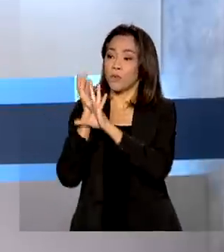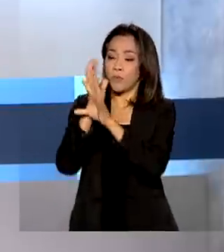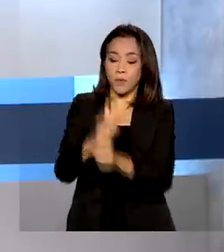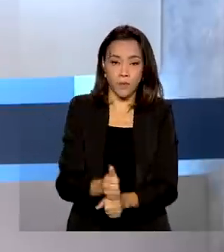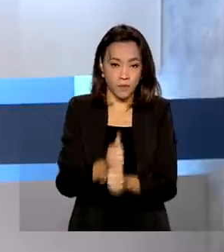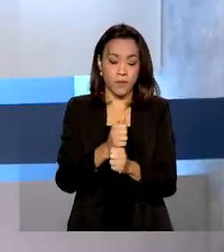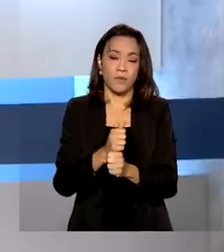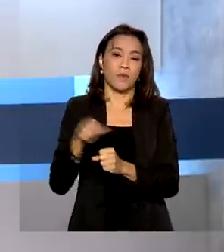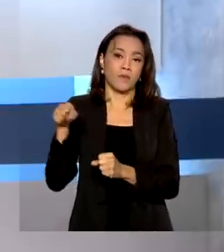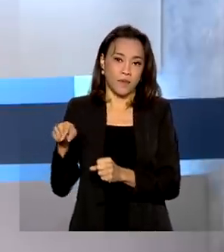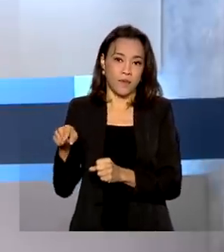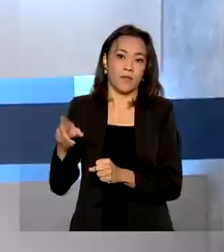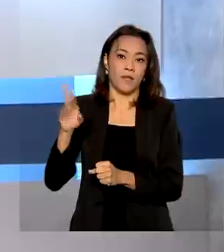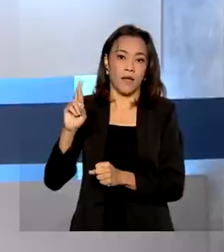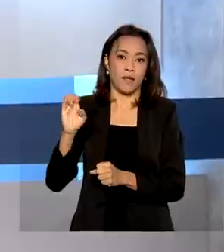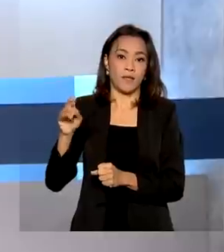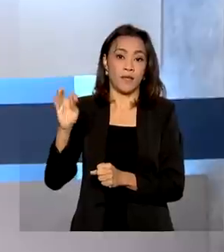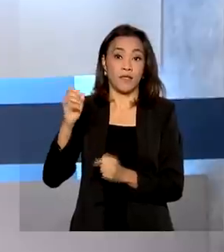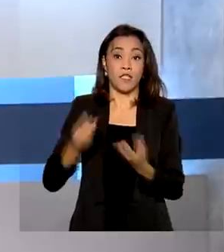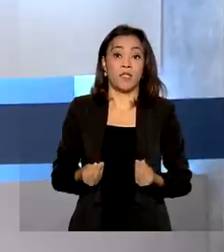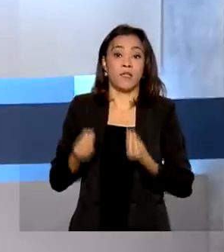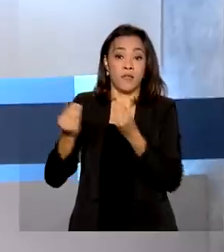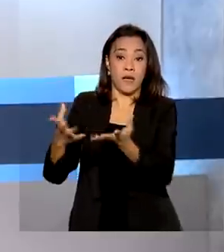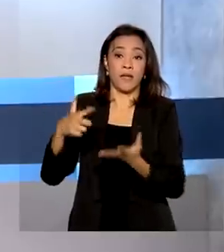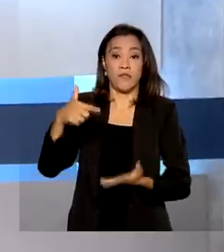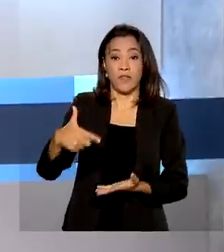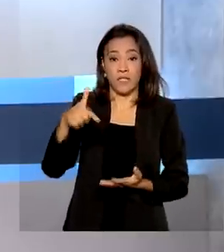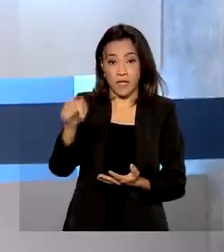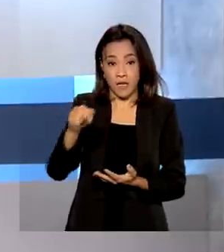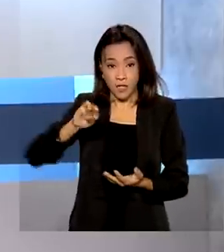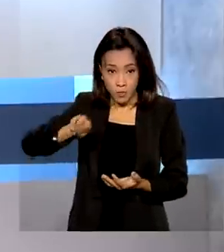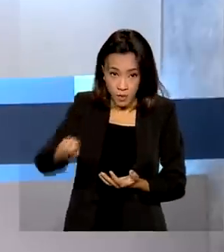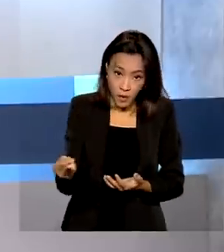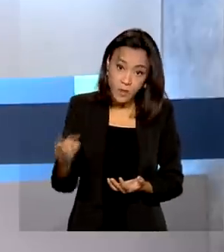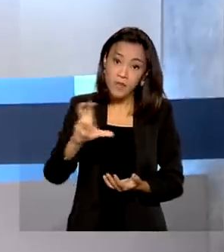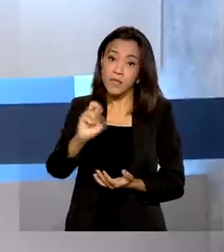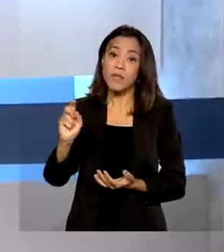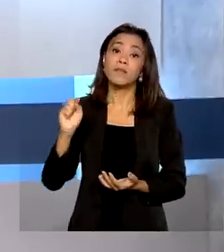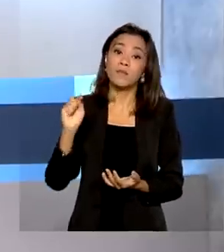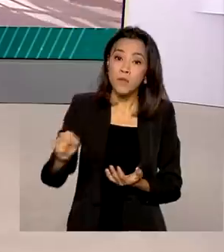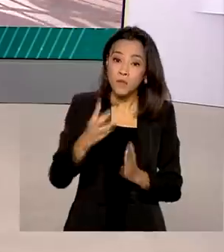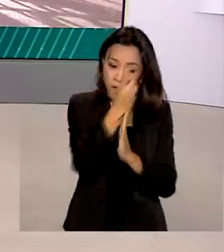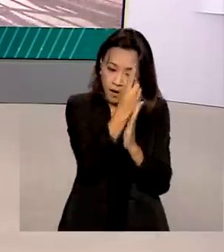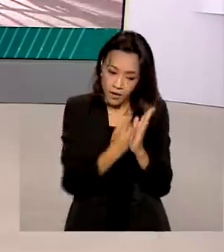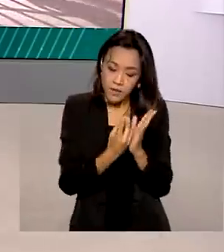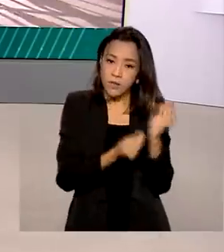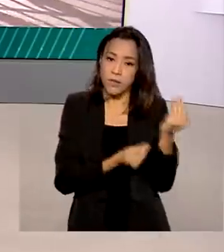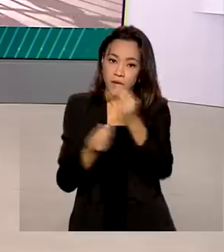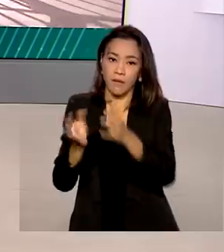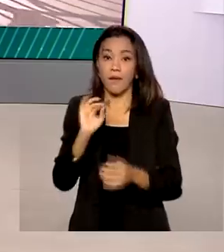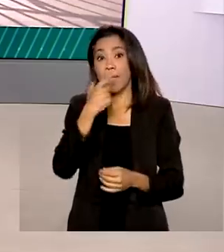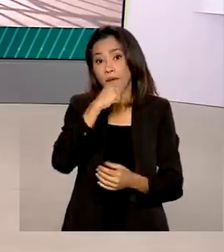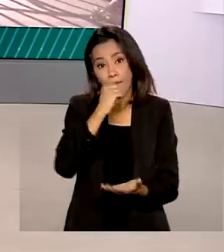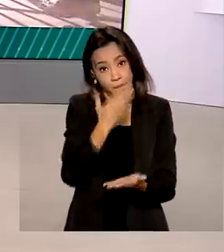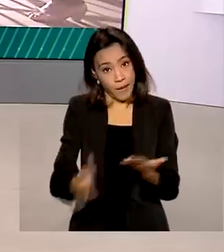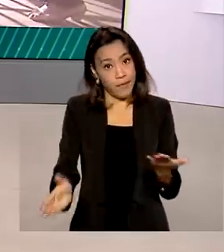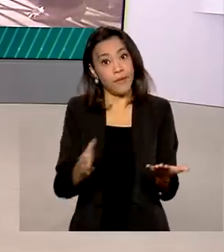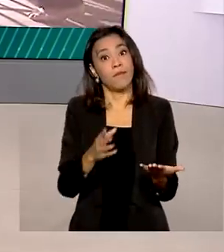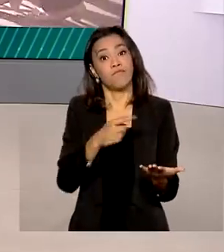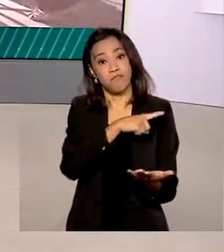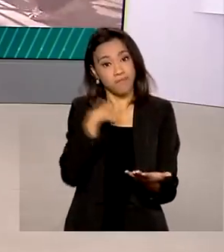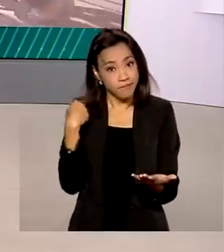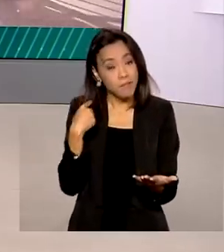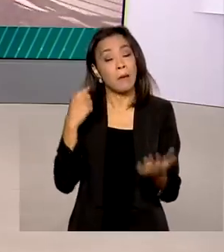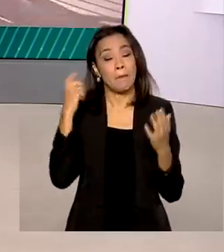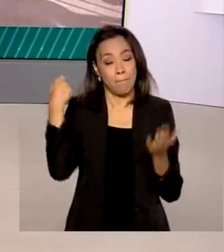Receita Federal, foram entregues mais de 27 milhões e meio de declarações de imposto de renda. Quem perder o prazo paga multa. O valor